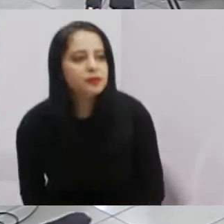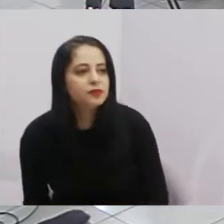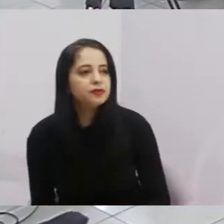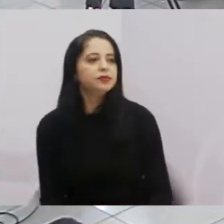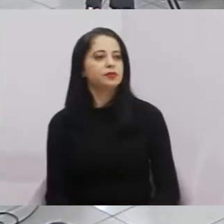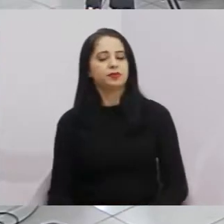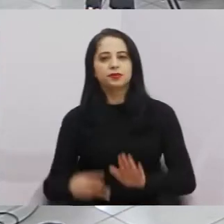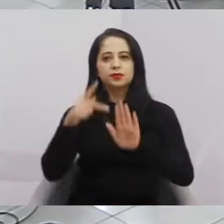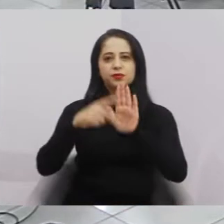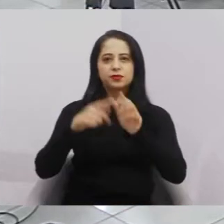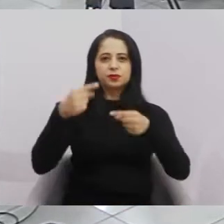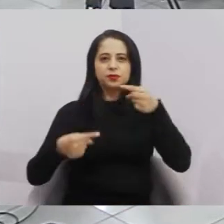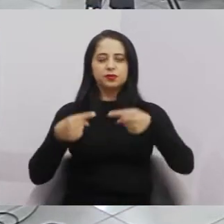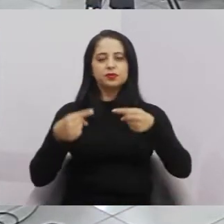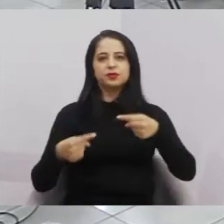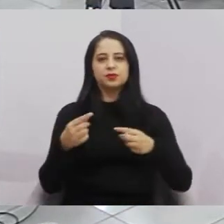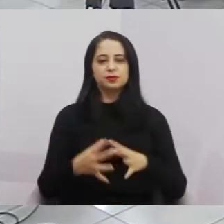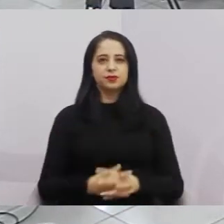Projeto está em discussão.